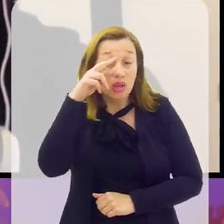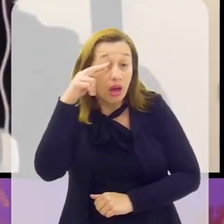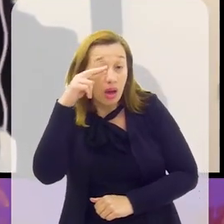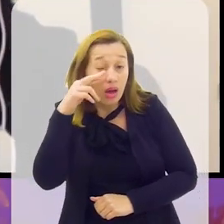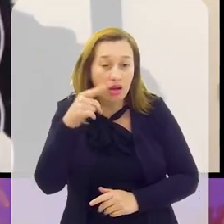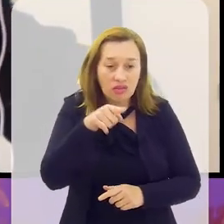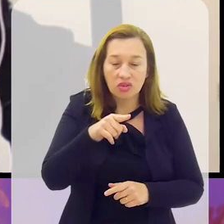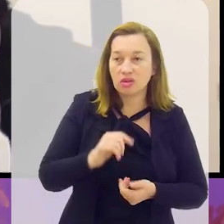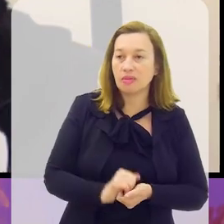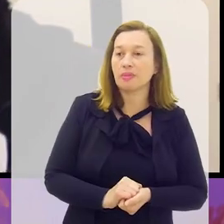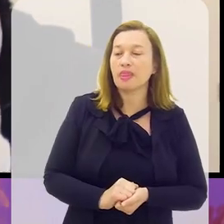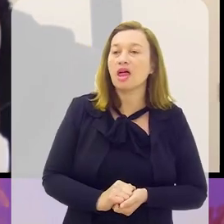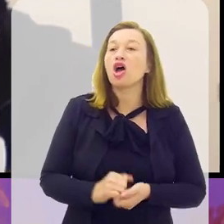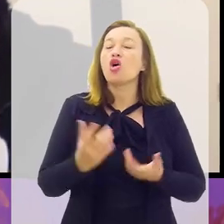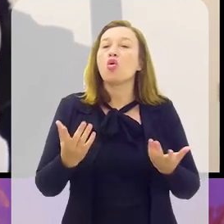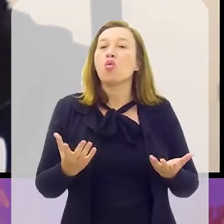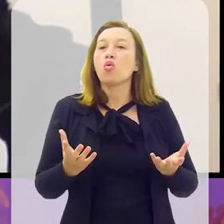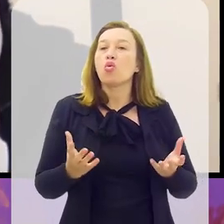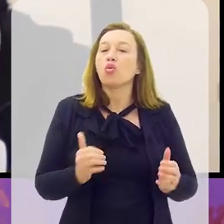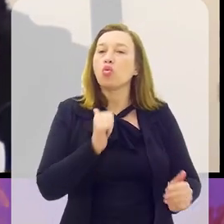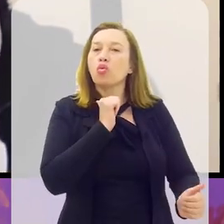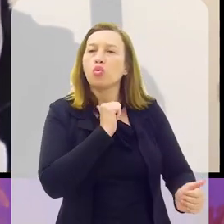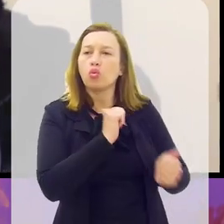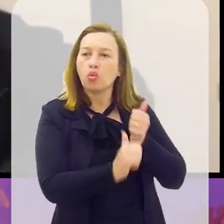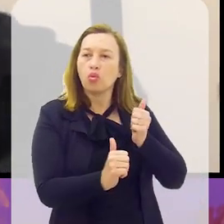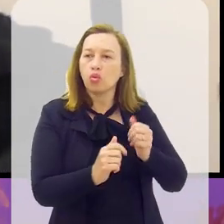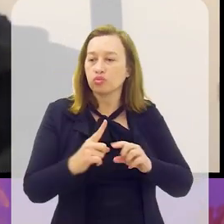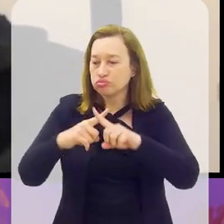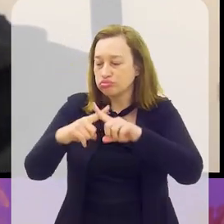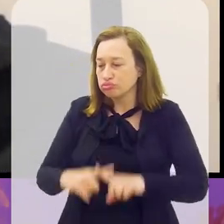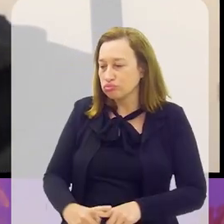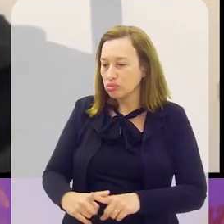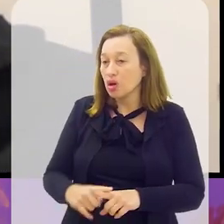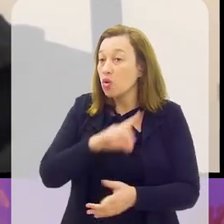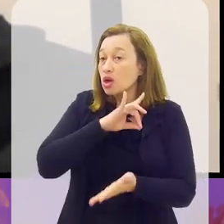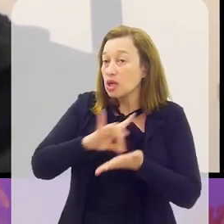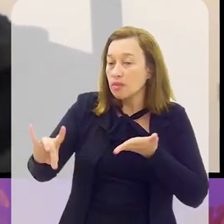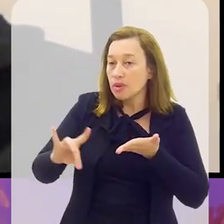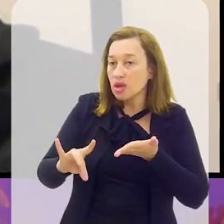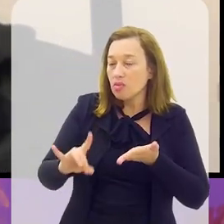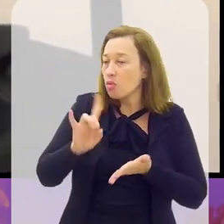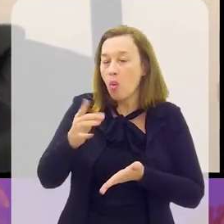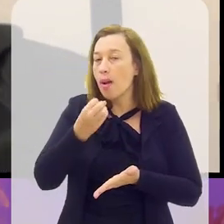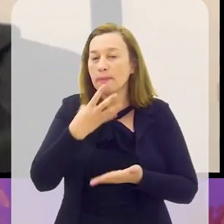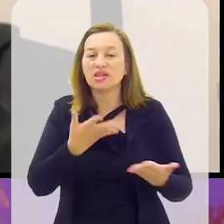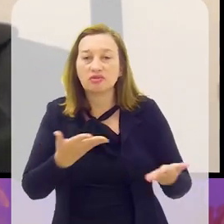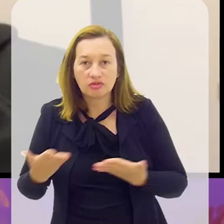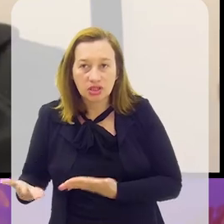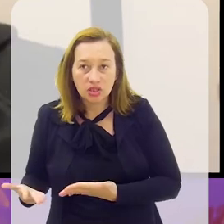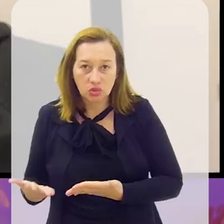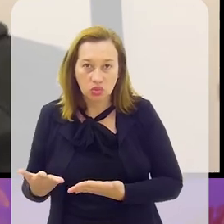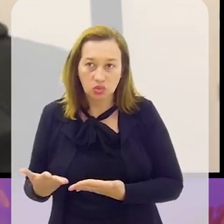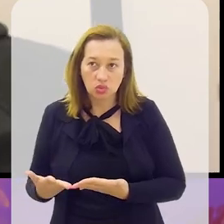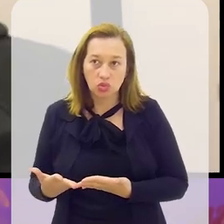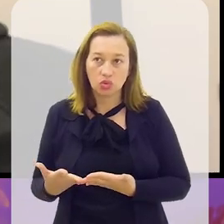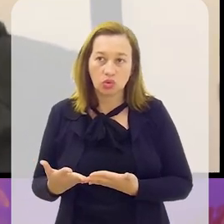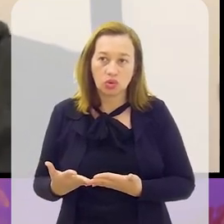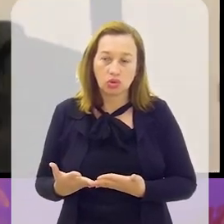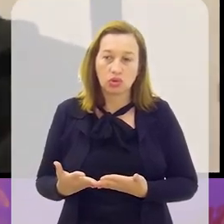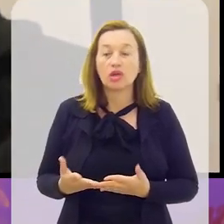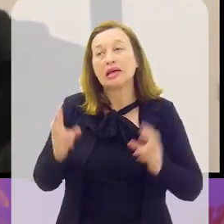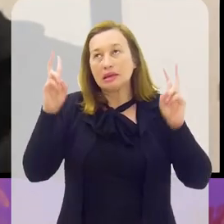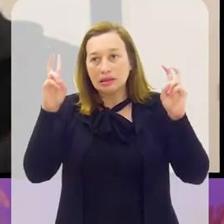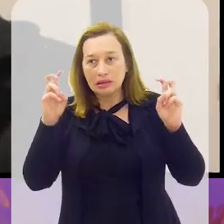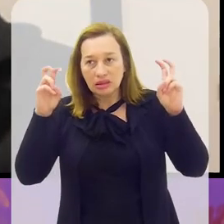torcida única. Um jogo de torcida única, ele passa a mensagem de que o torcedor adversário, ele é um inimigo, e, consequentemente, ele não é bem-vindo,